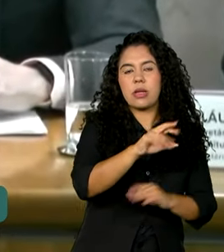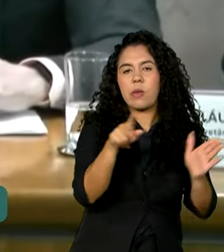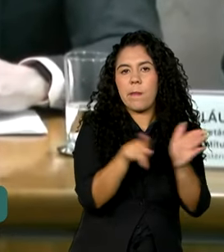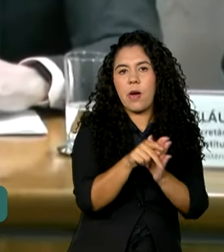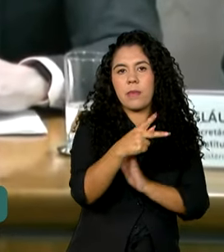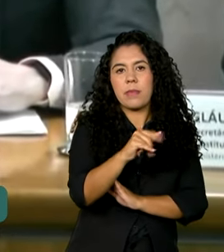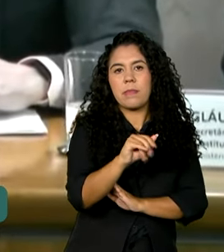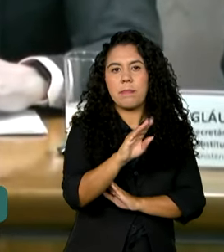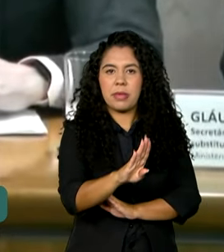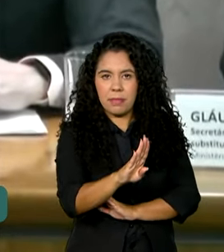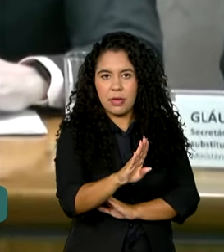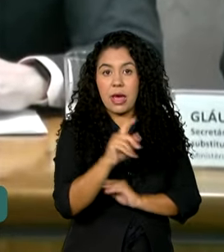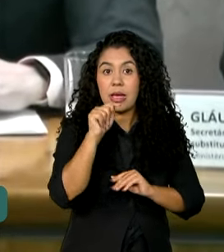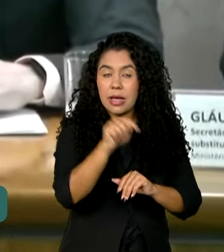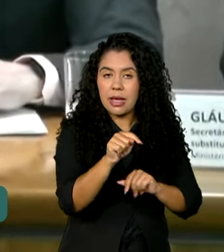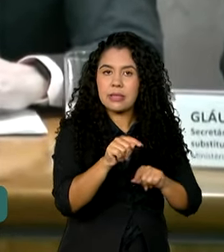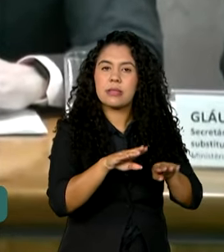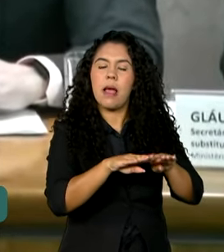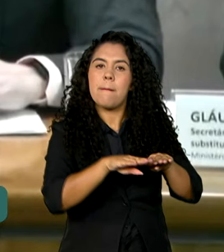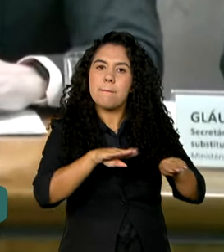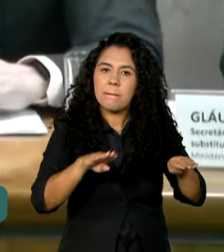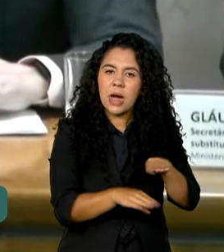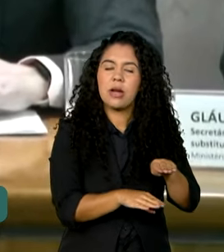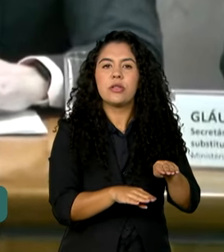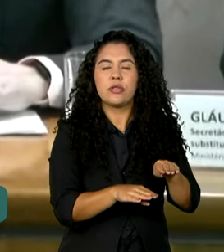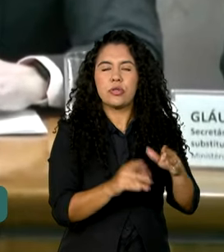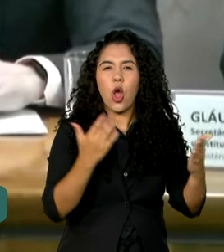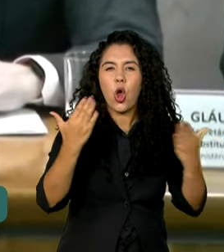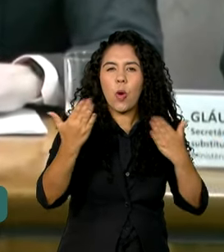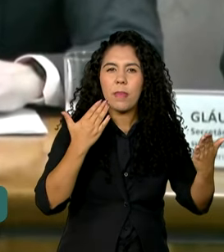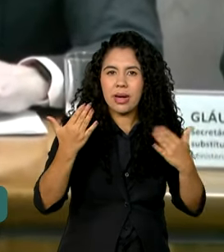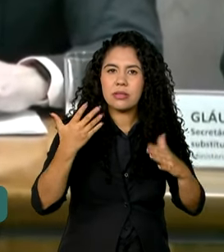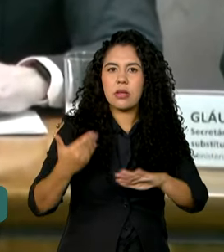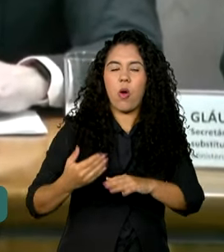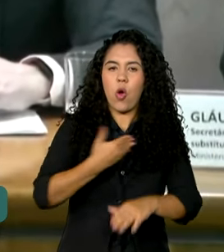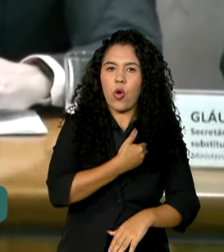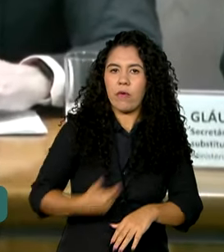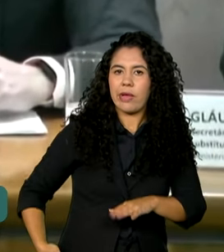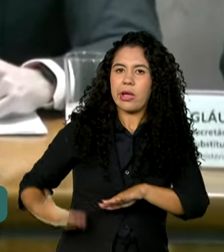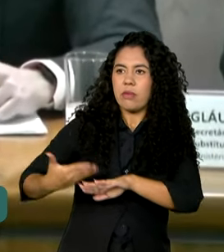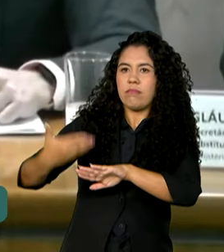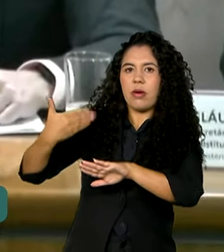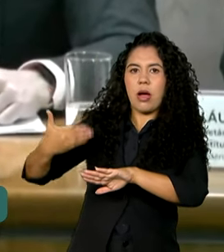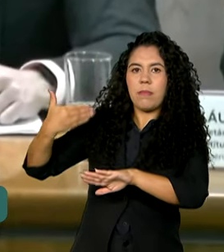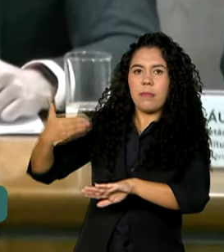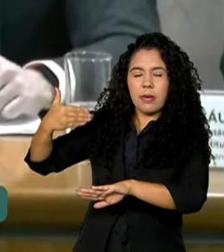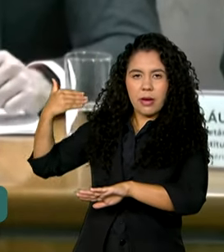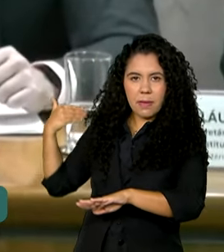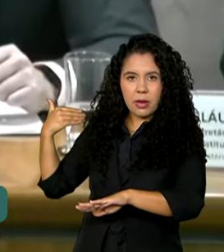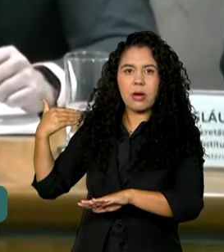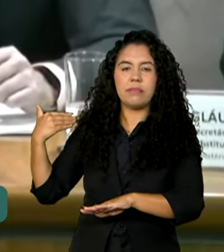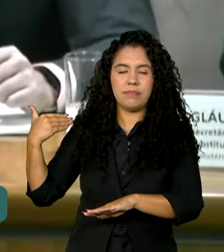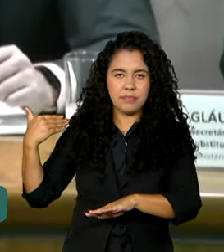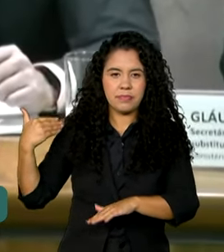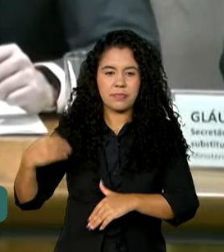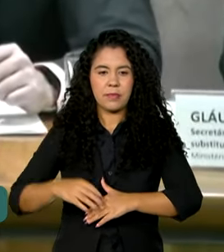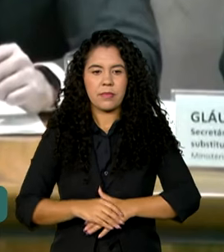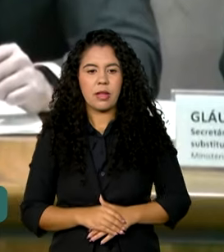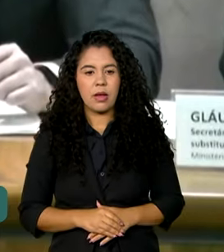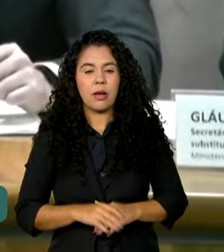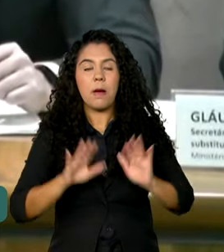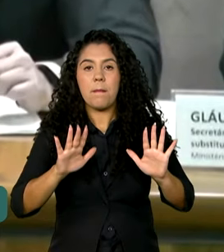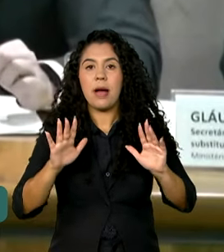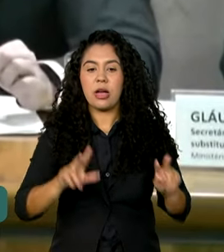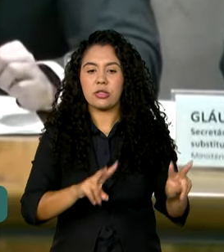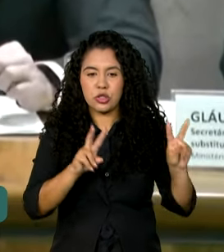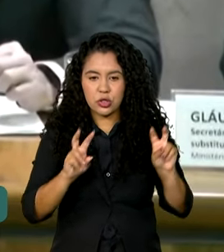patamar inferior ao que a gente viu nos governos anteriores, mesmo considerando o cenário pré-pandemia. A